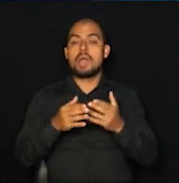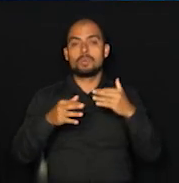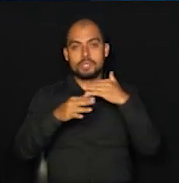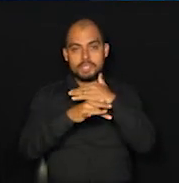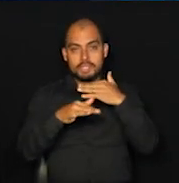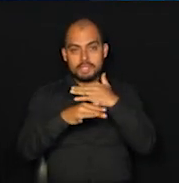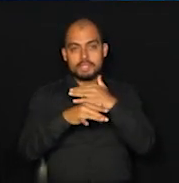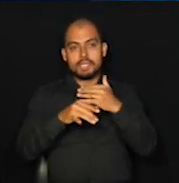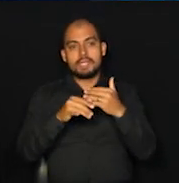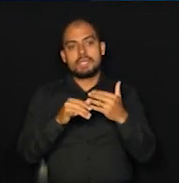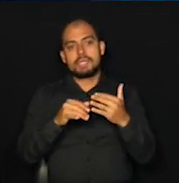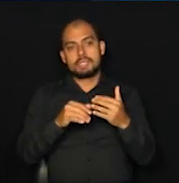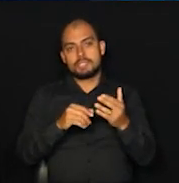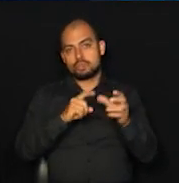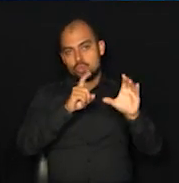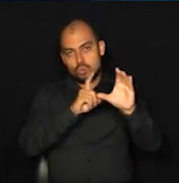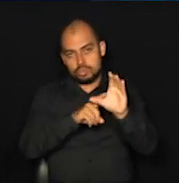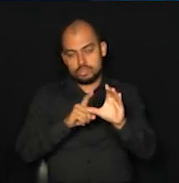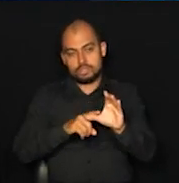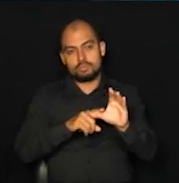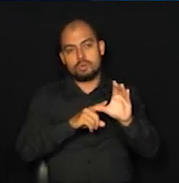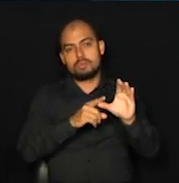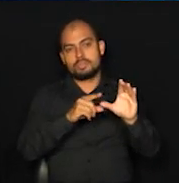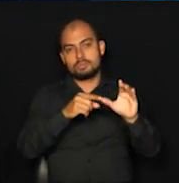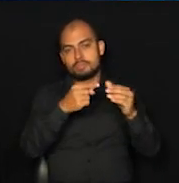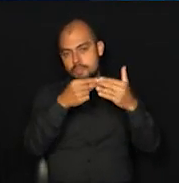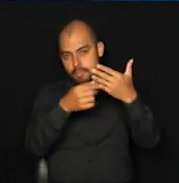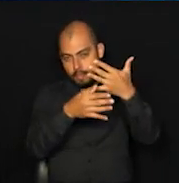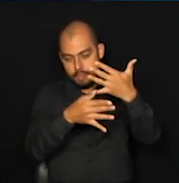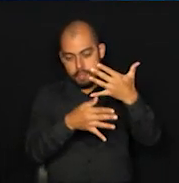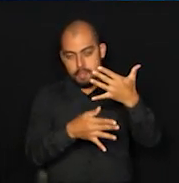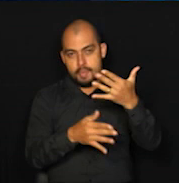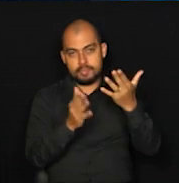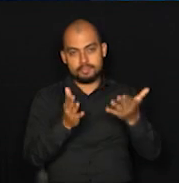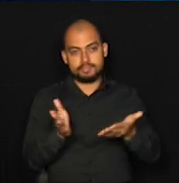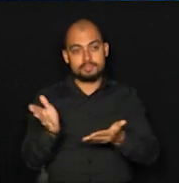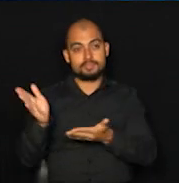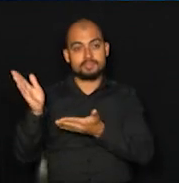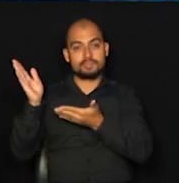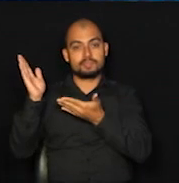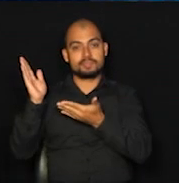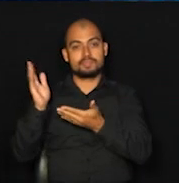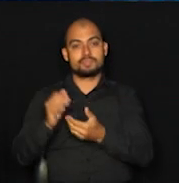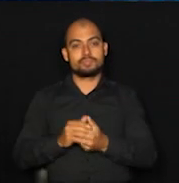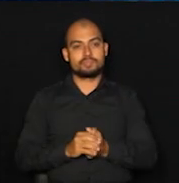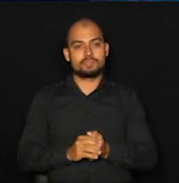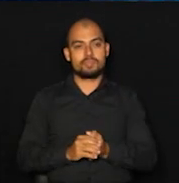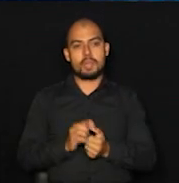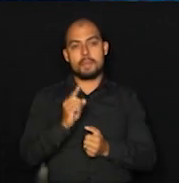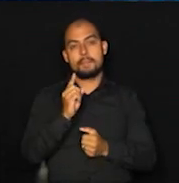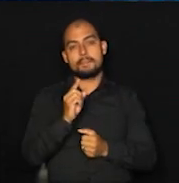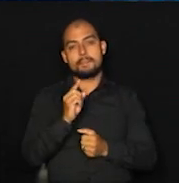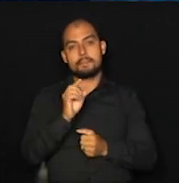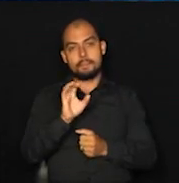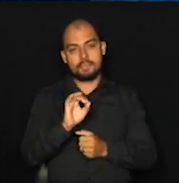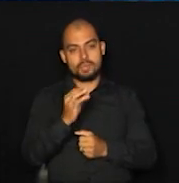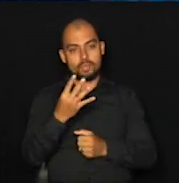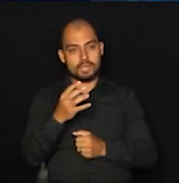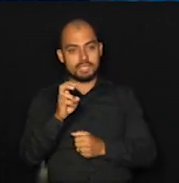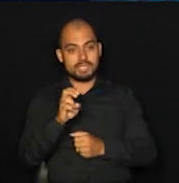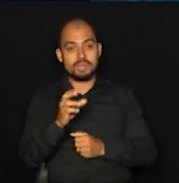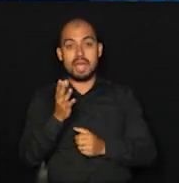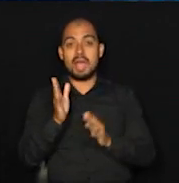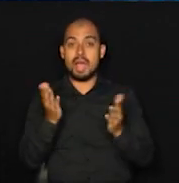Itatiba, Cosmópolis, Montemor, Arthur, Nogueira, Jaguariúna, Nova Odessa com 1.045 e agora com